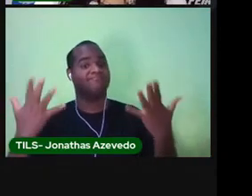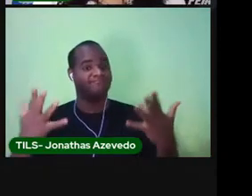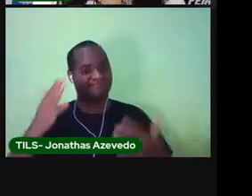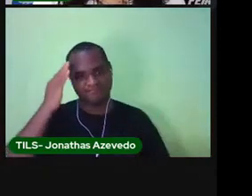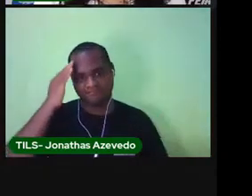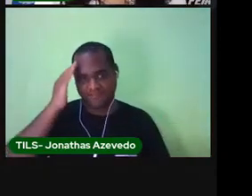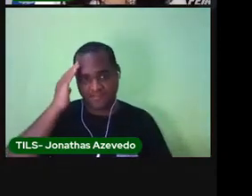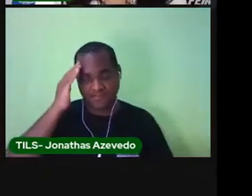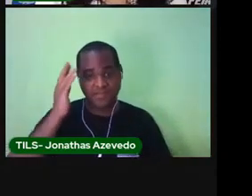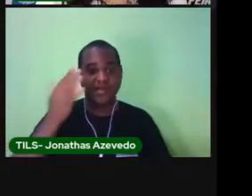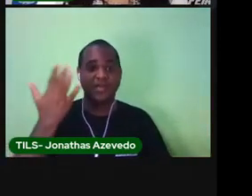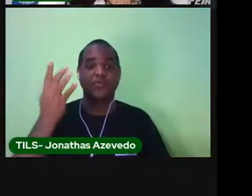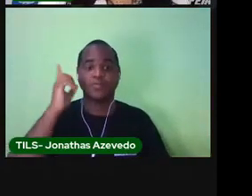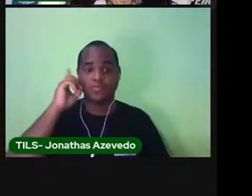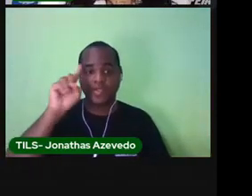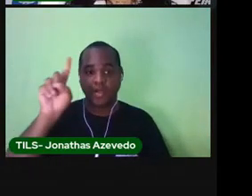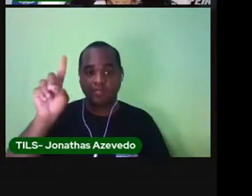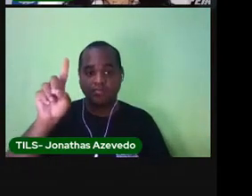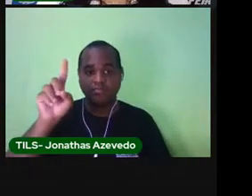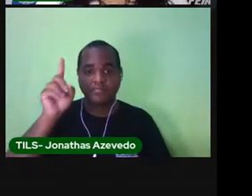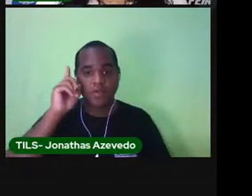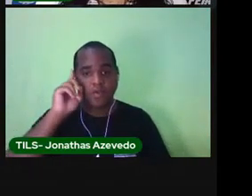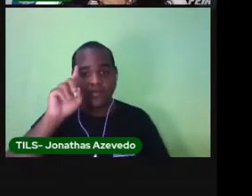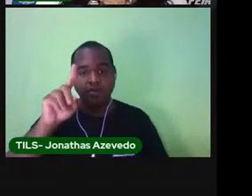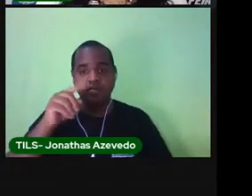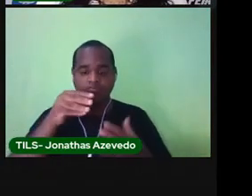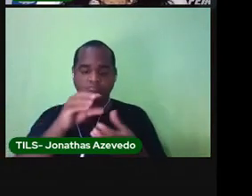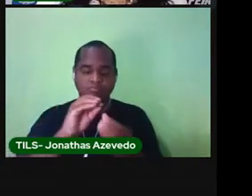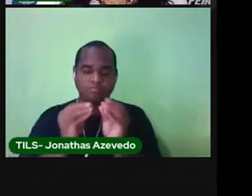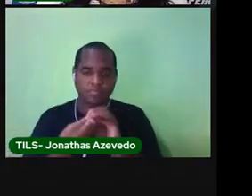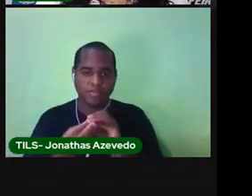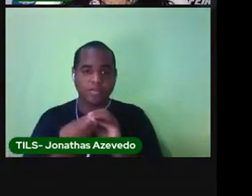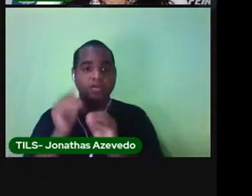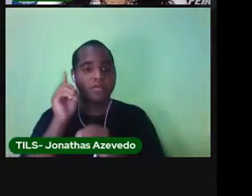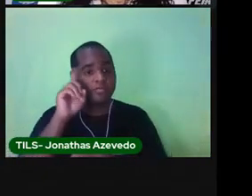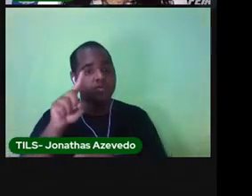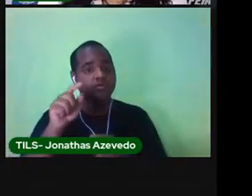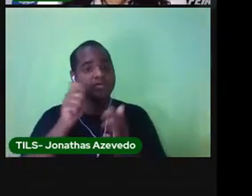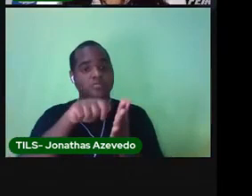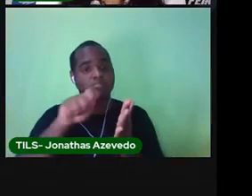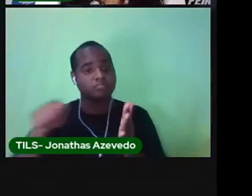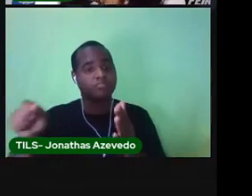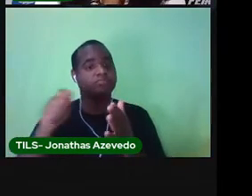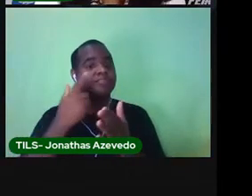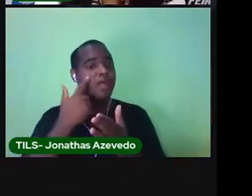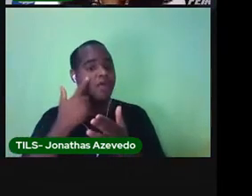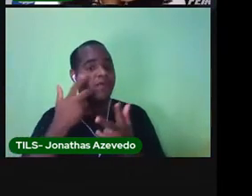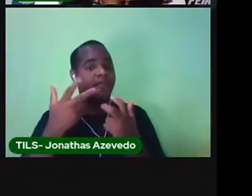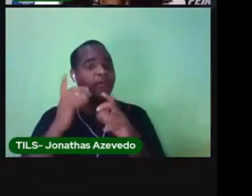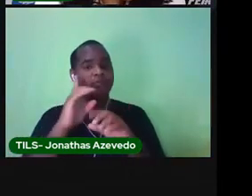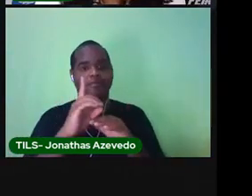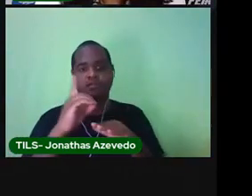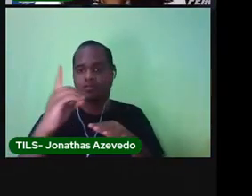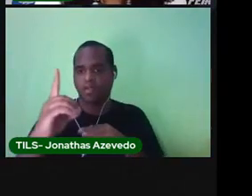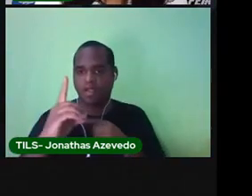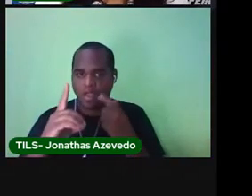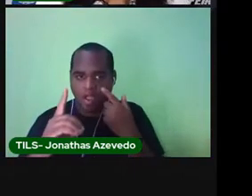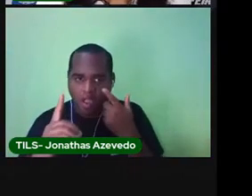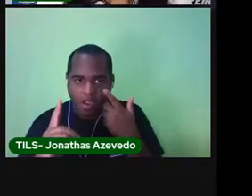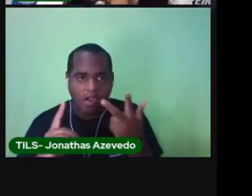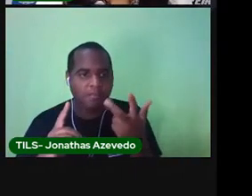E a data. O bilhete precisa da data que é para quando o destinatário receber